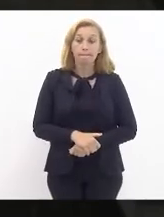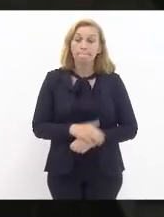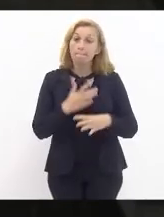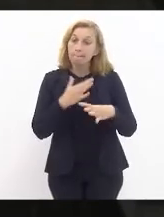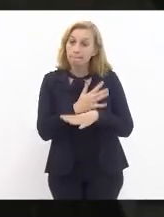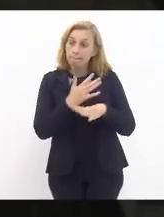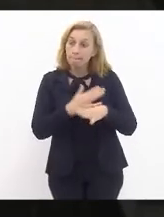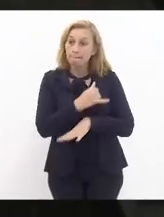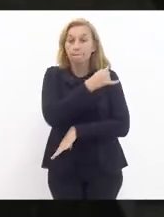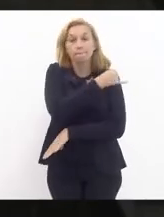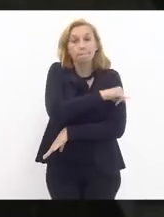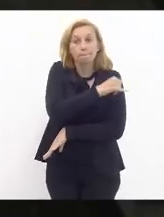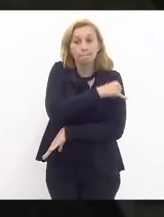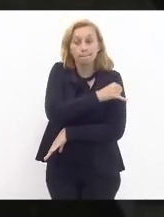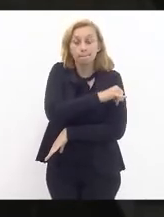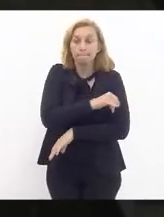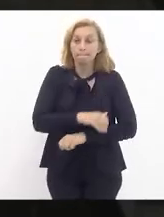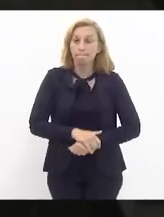cidade do Rio de Janeiro